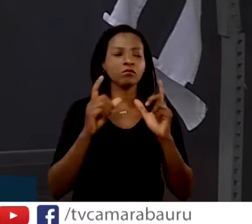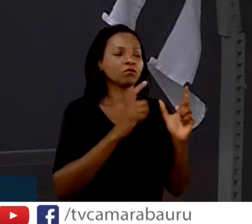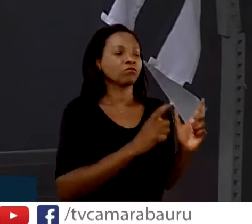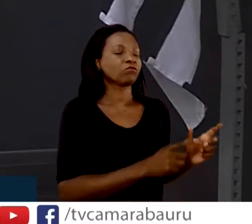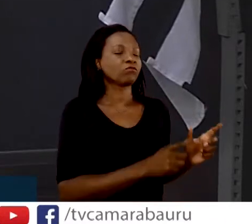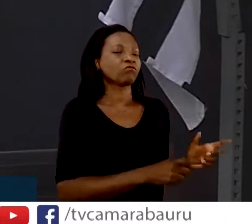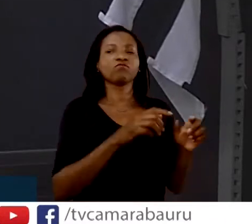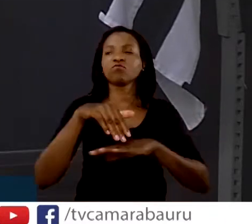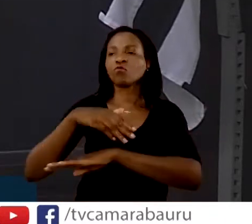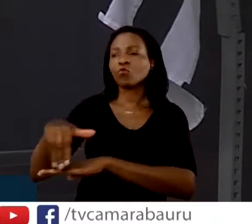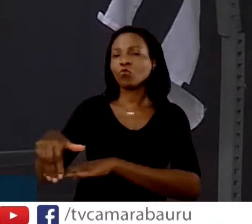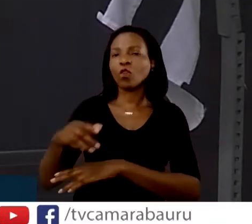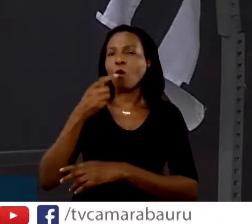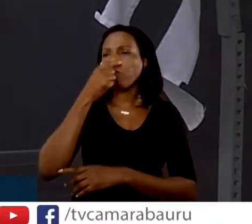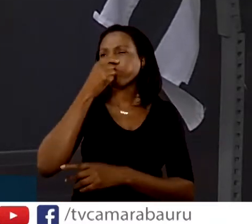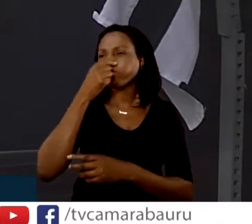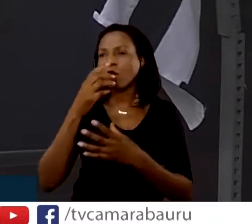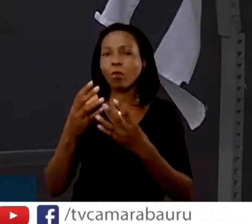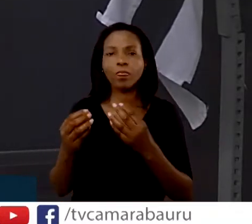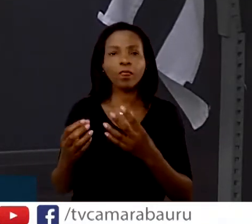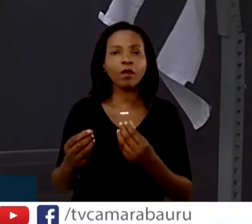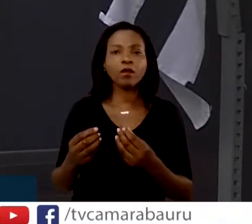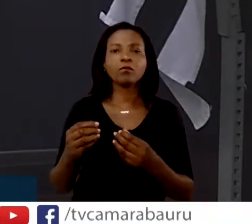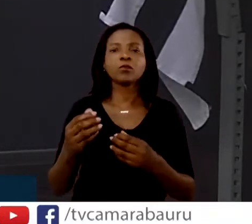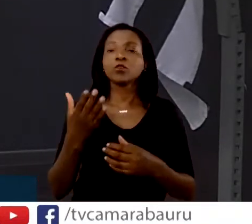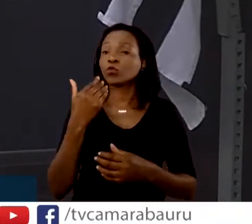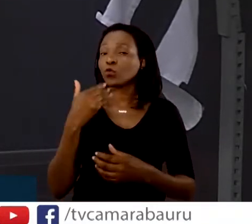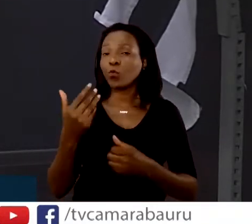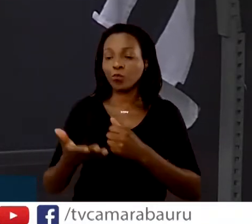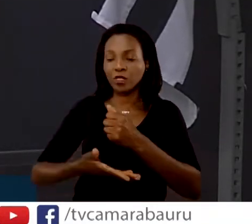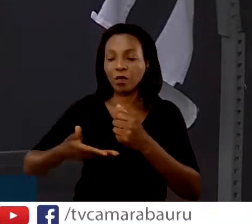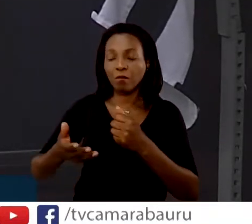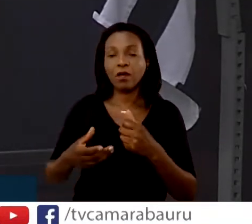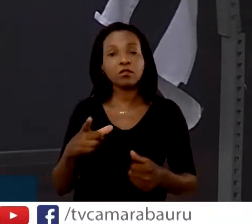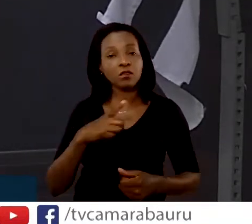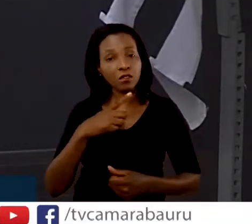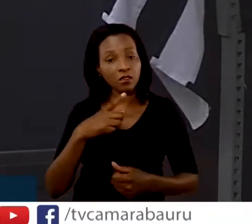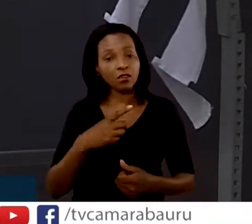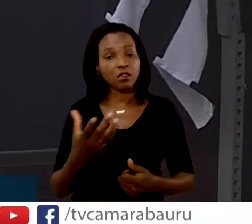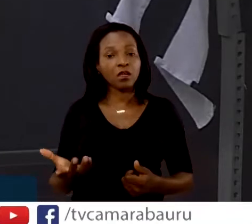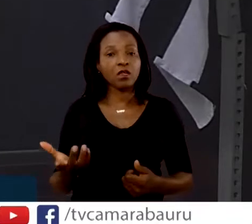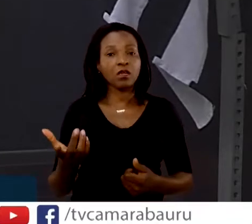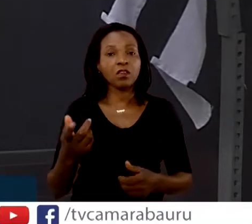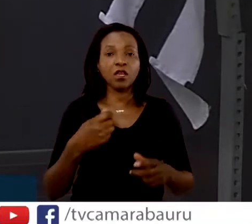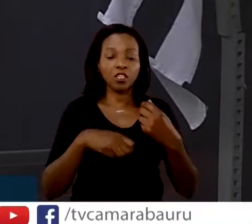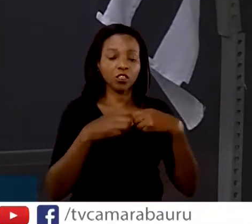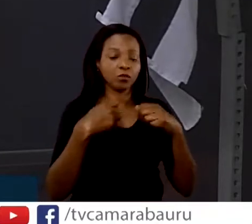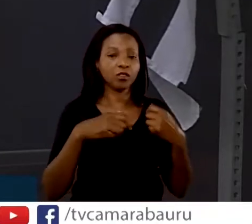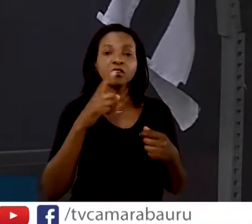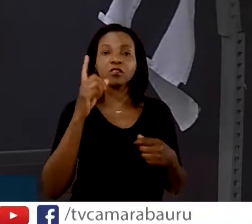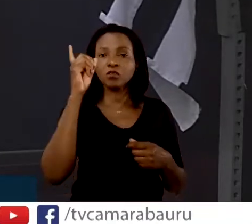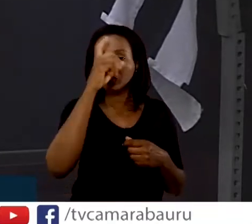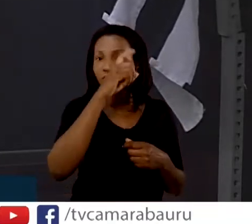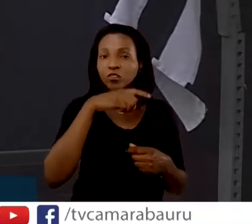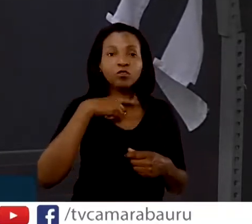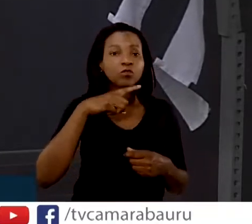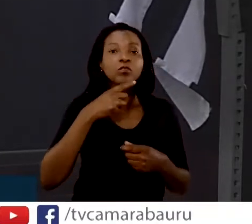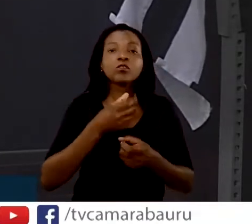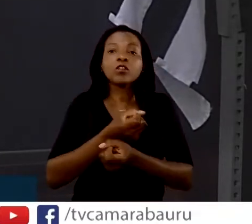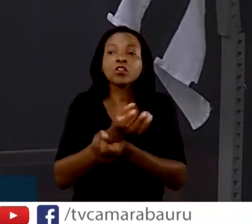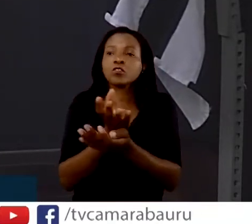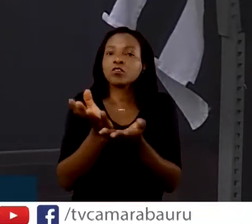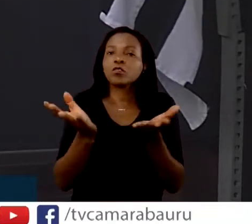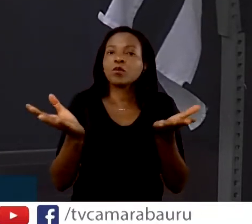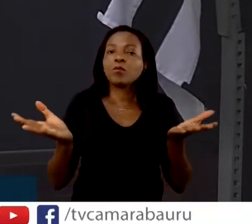abarrotados de cesta básica e que essa administração está tendo dificuldade na sua distribuição ou está realmente com